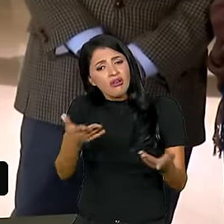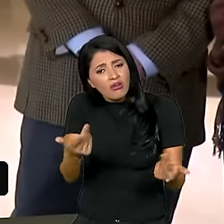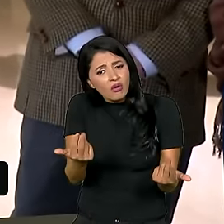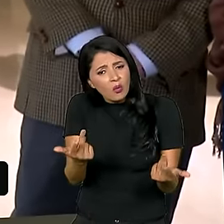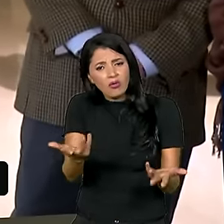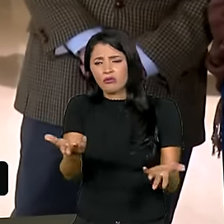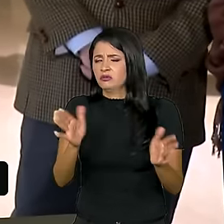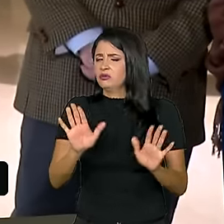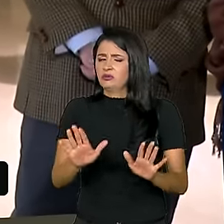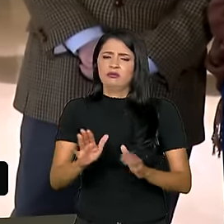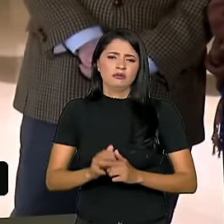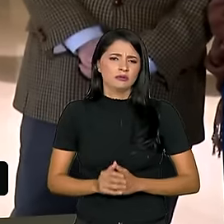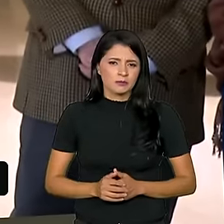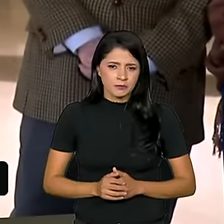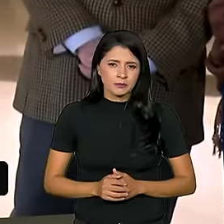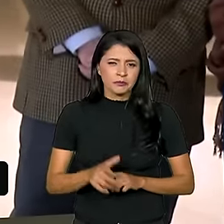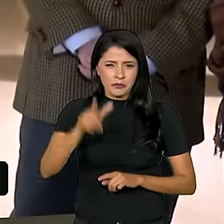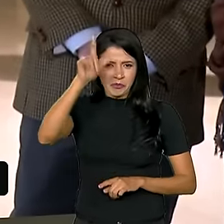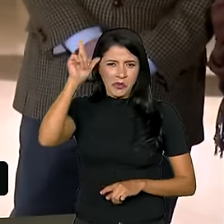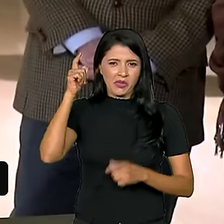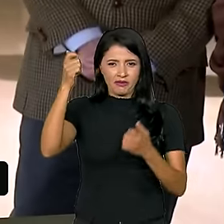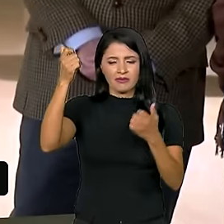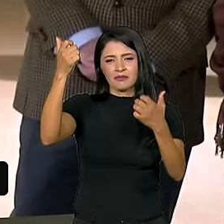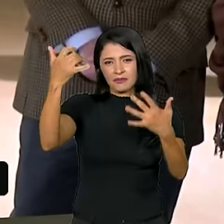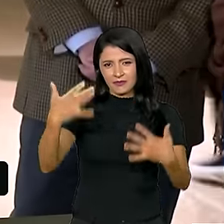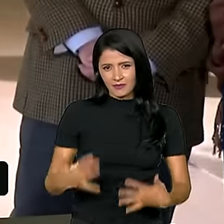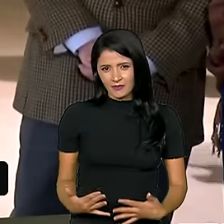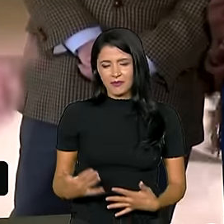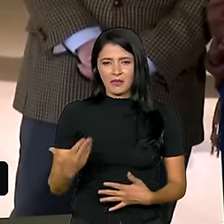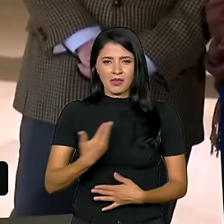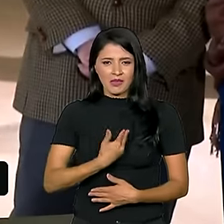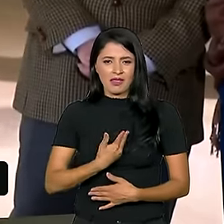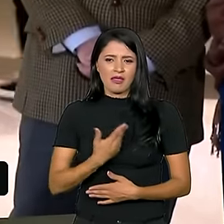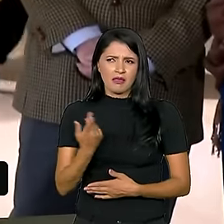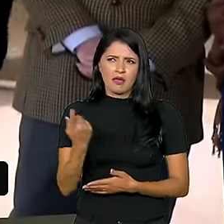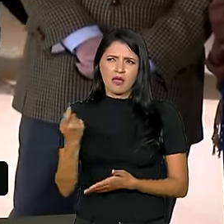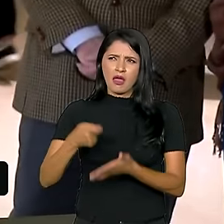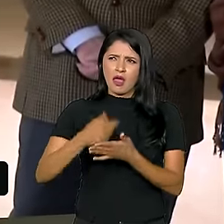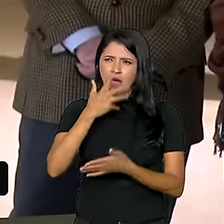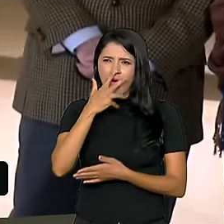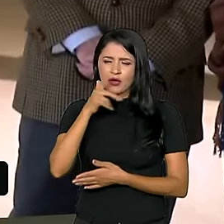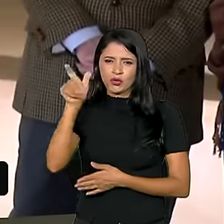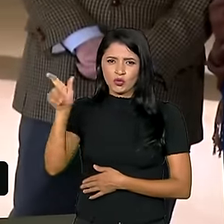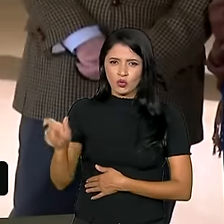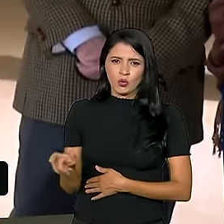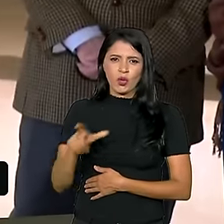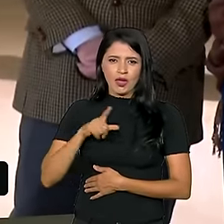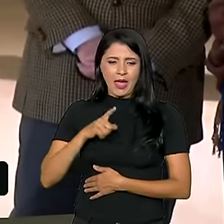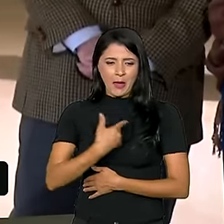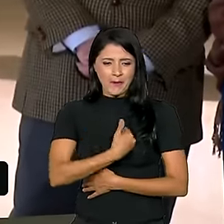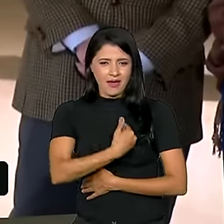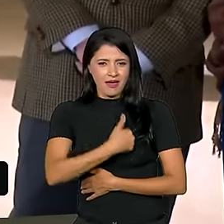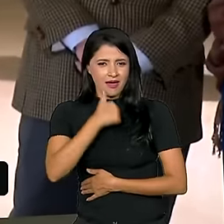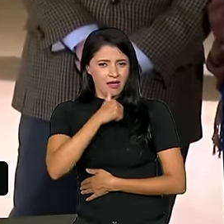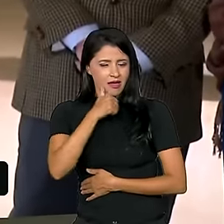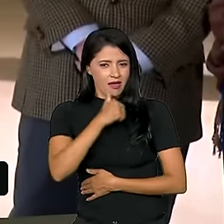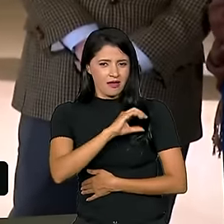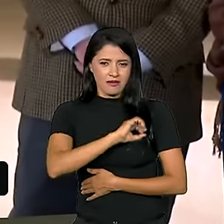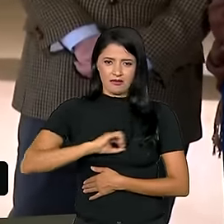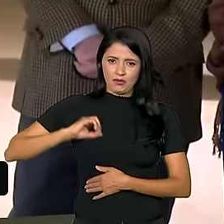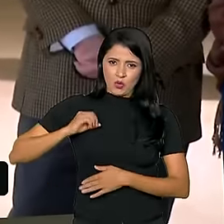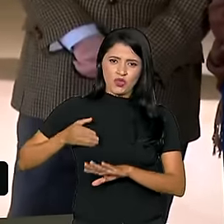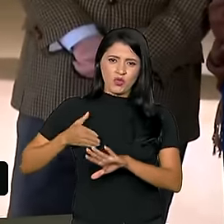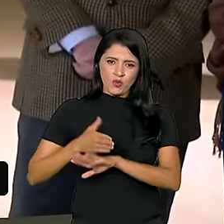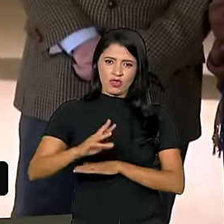é o nosso papel. Eu estava dizendo para uma companheira, acho que é para uma companheira marina. Quando eu fui entrar no sindicato em